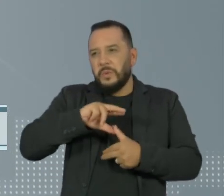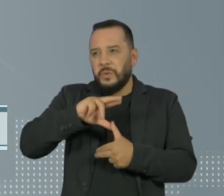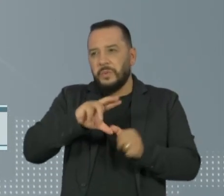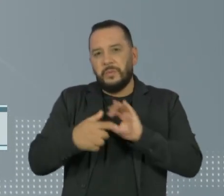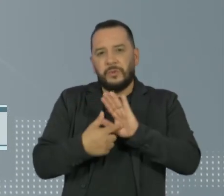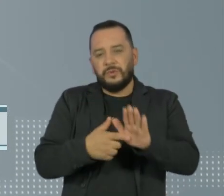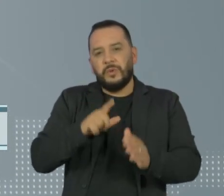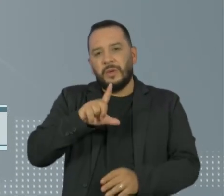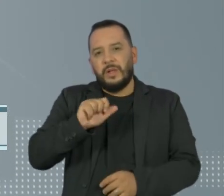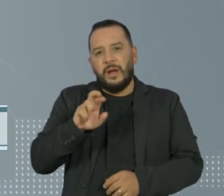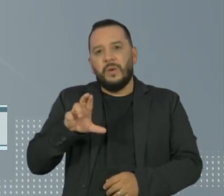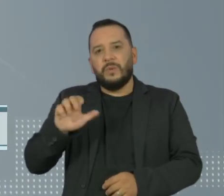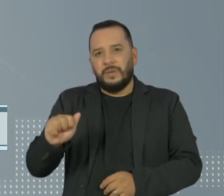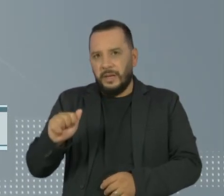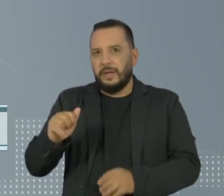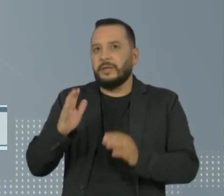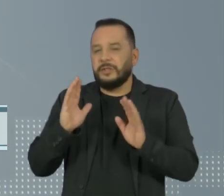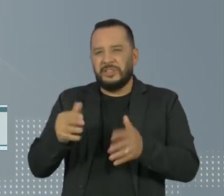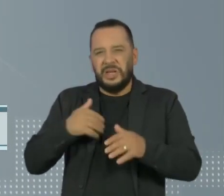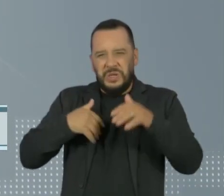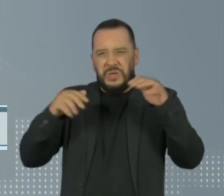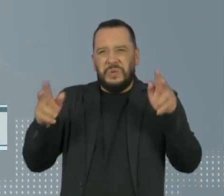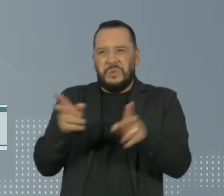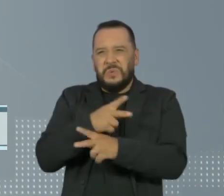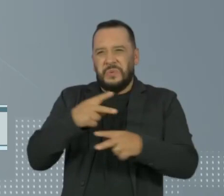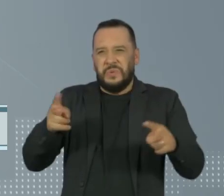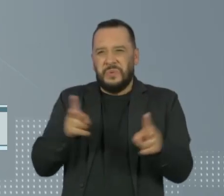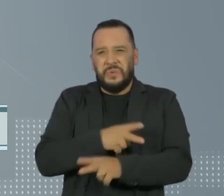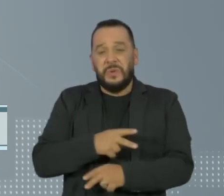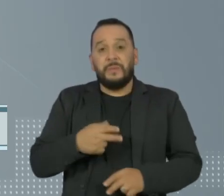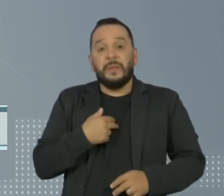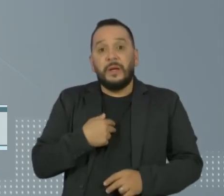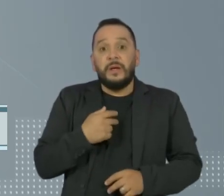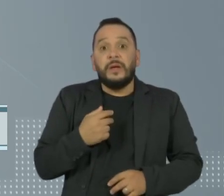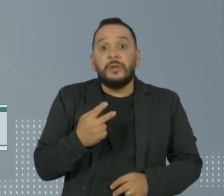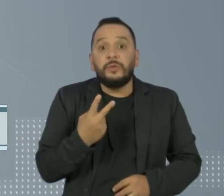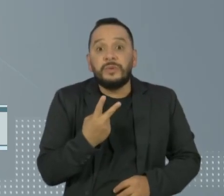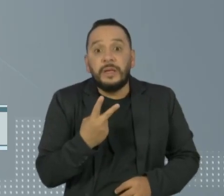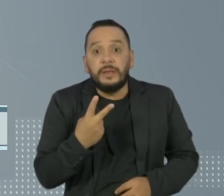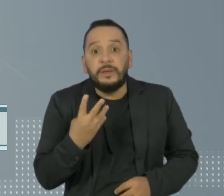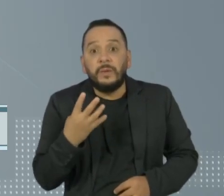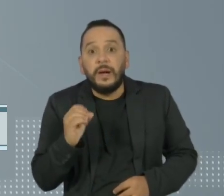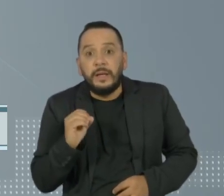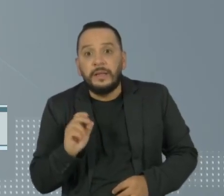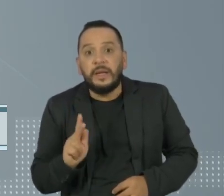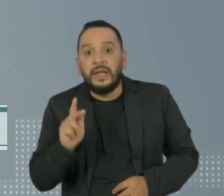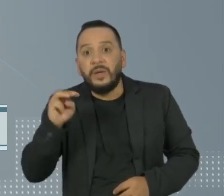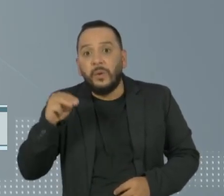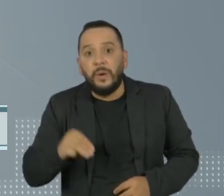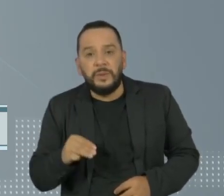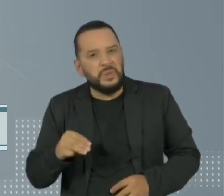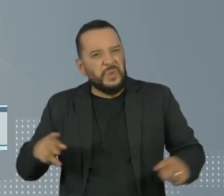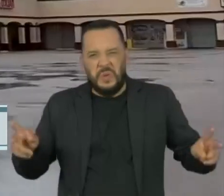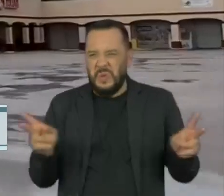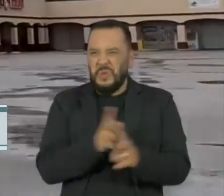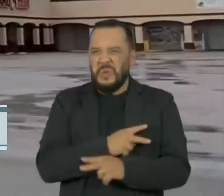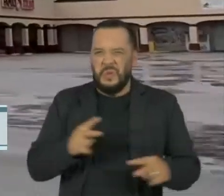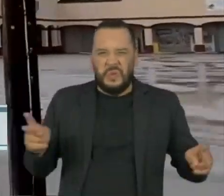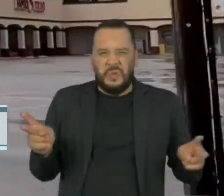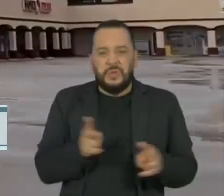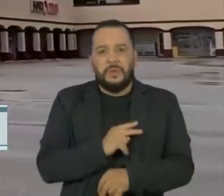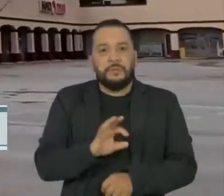Laura atingiu a costa com ventos de mais de 240 quilômetros por hora. A polícia e autoridades